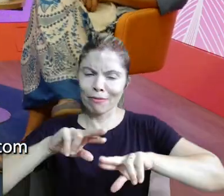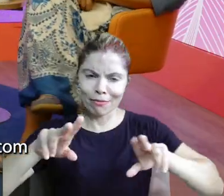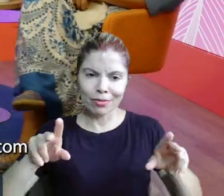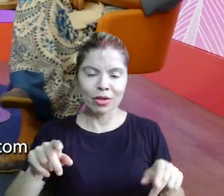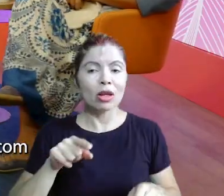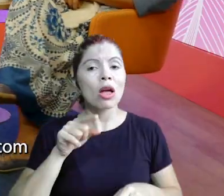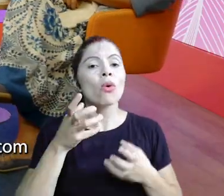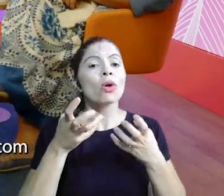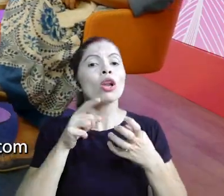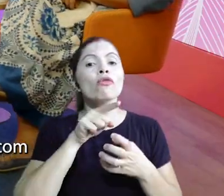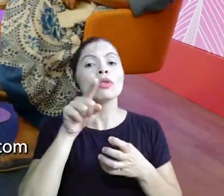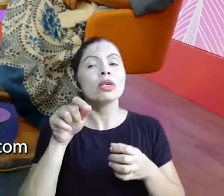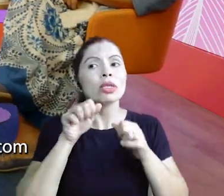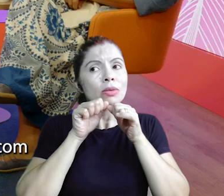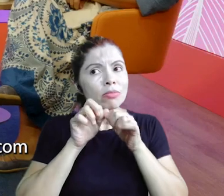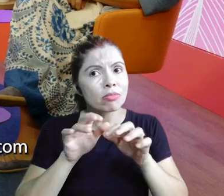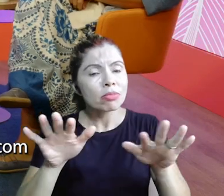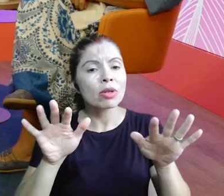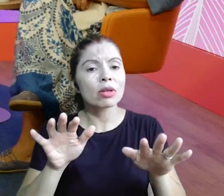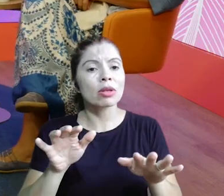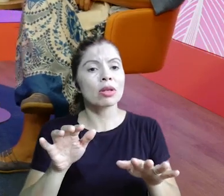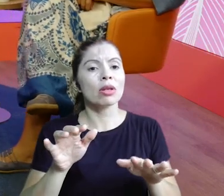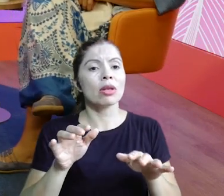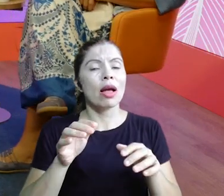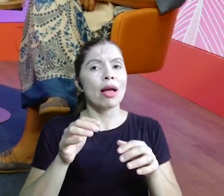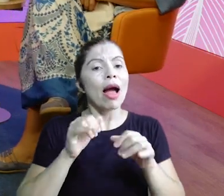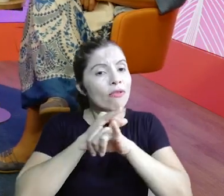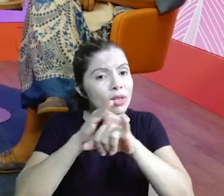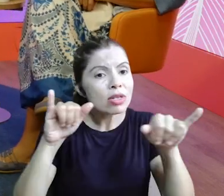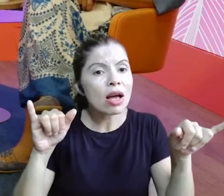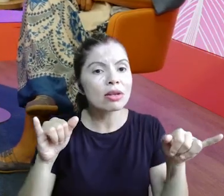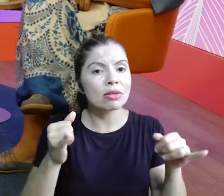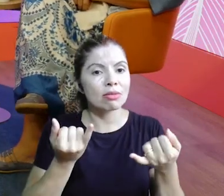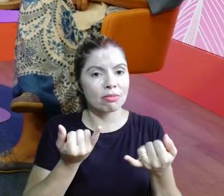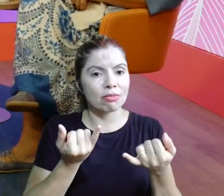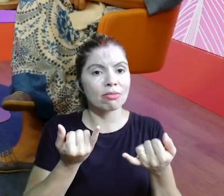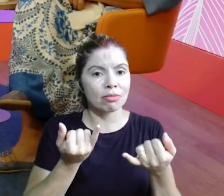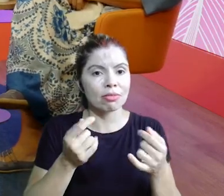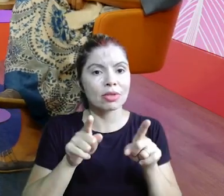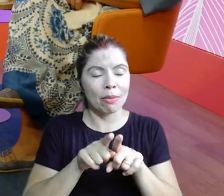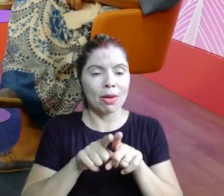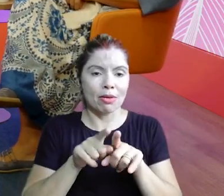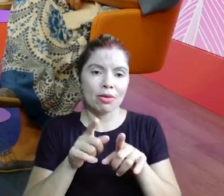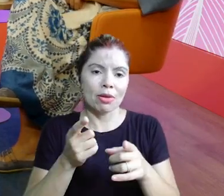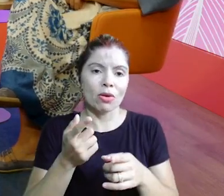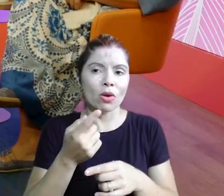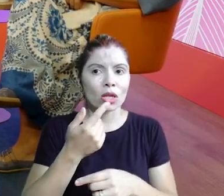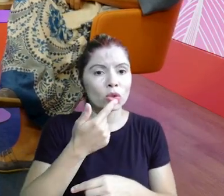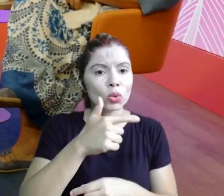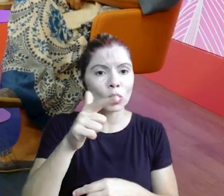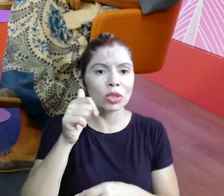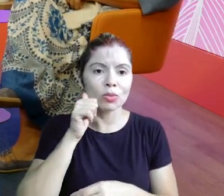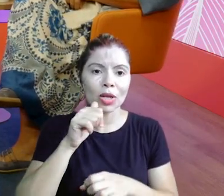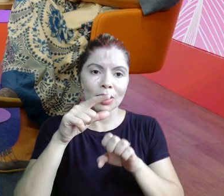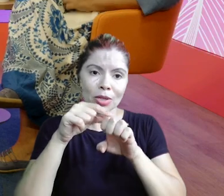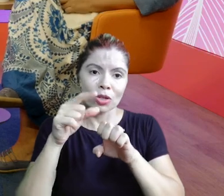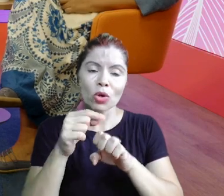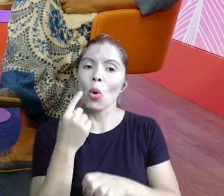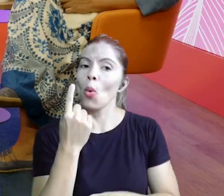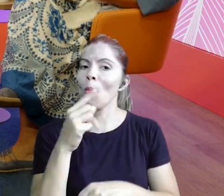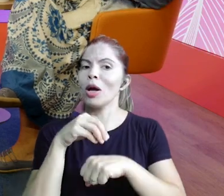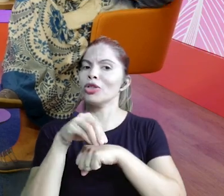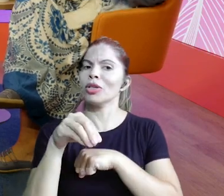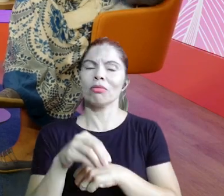eu queria que vocês aí compartilhassem com as empreendedoras uma dica. Uma? Uma das dez que ela deu. Uma, Lili!